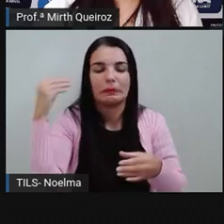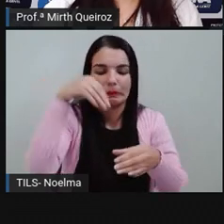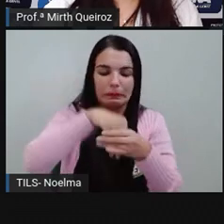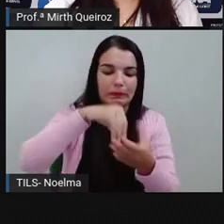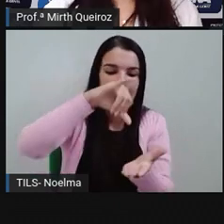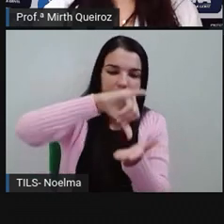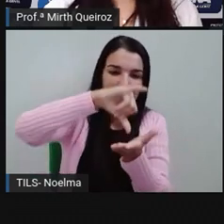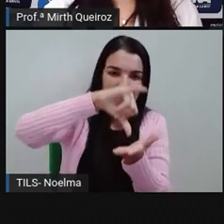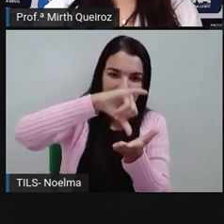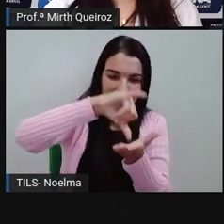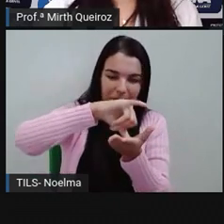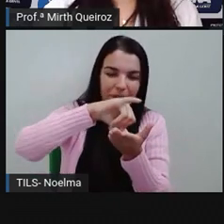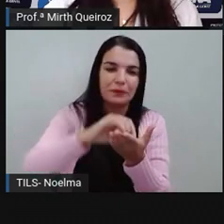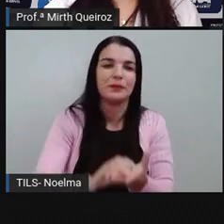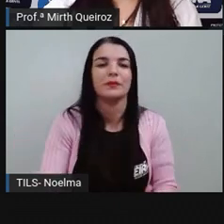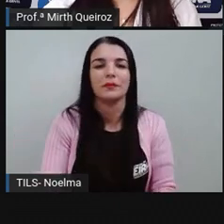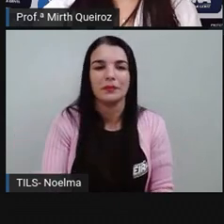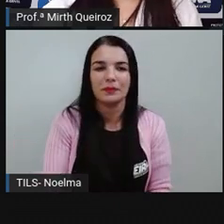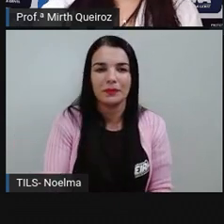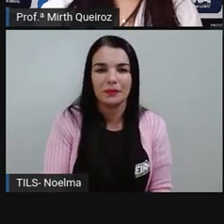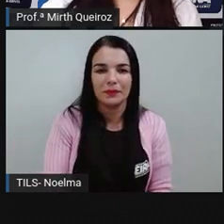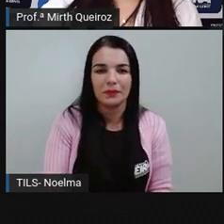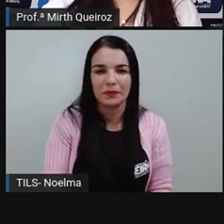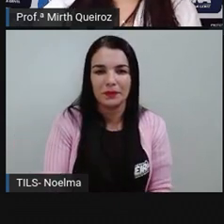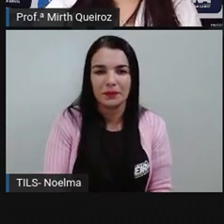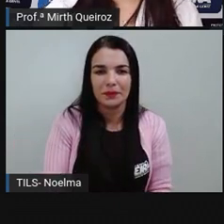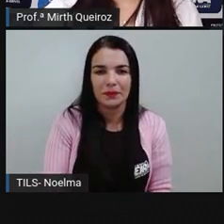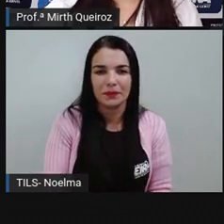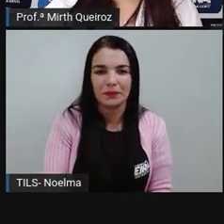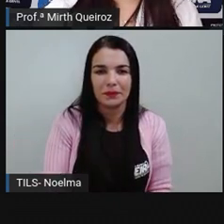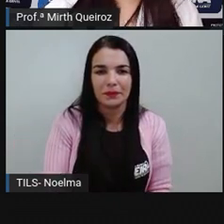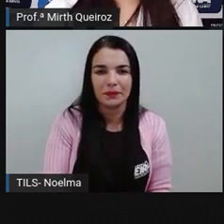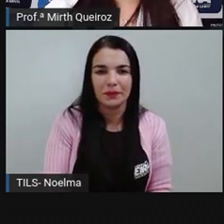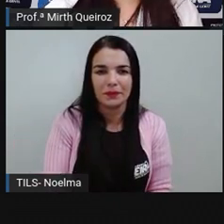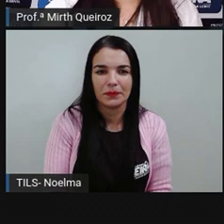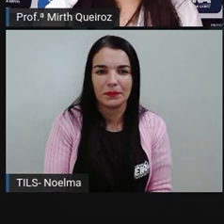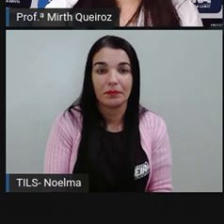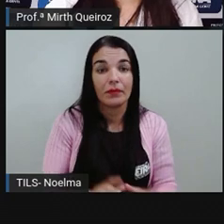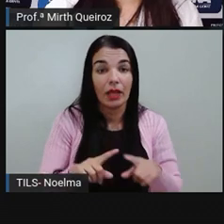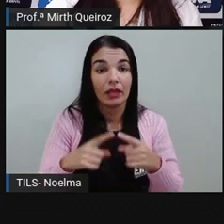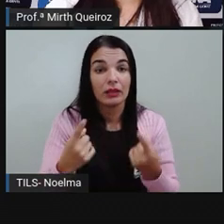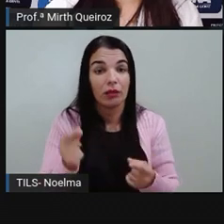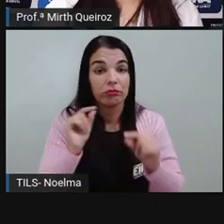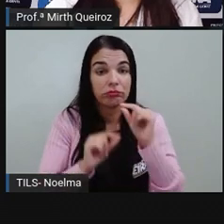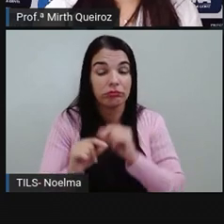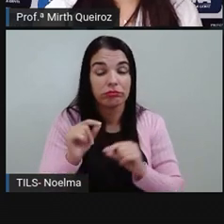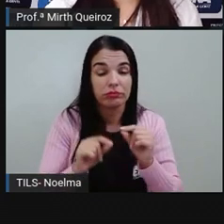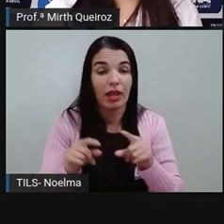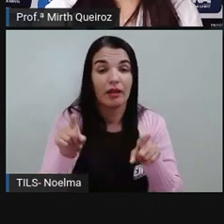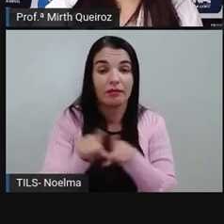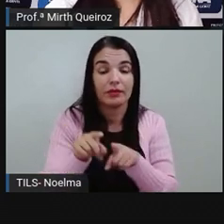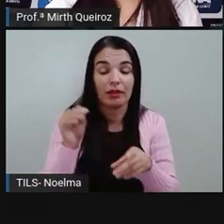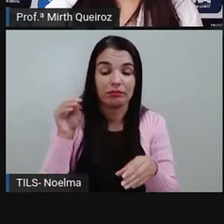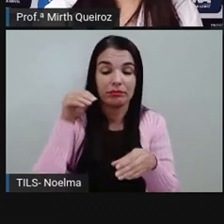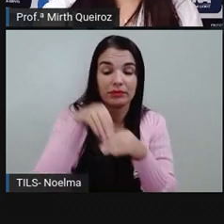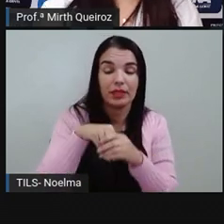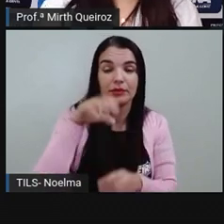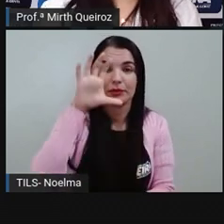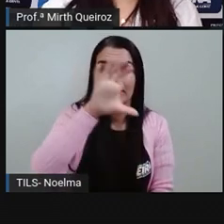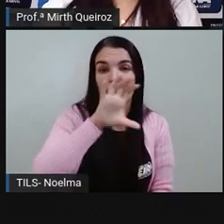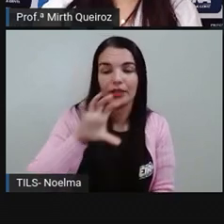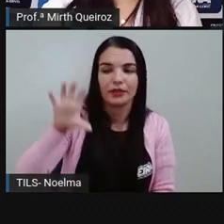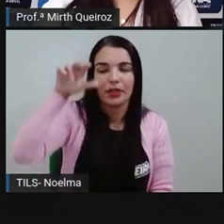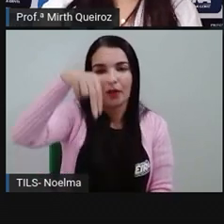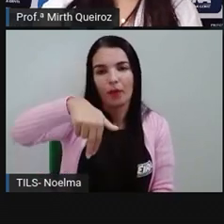Da? Do Amazonas, né? Então, e o Amazonas faz parte da região Norte. Então, a resposta